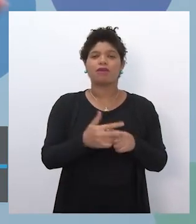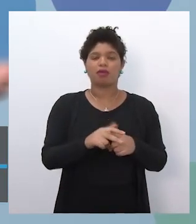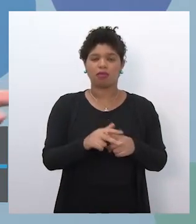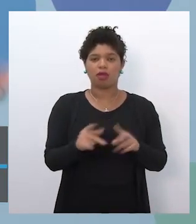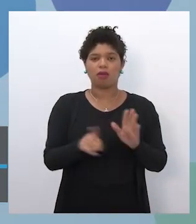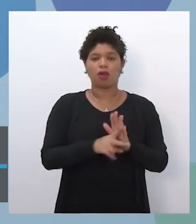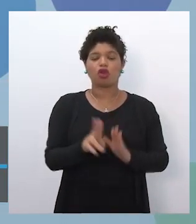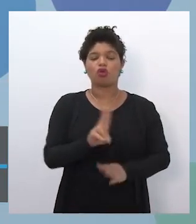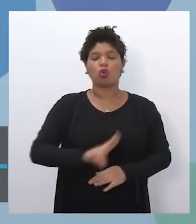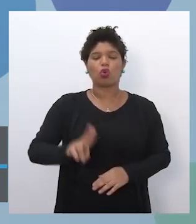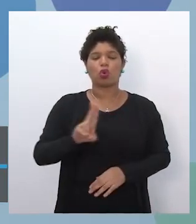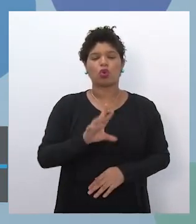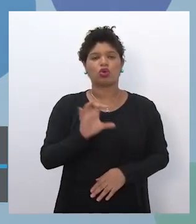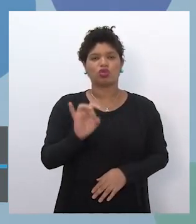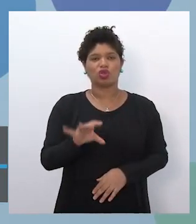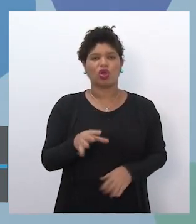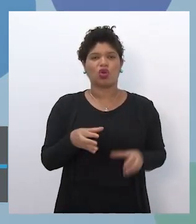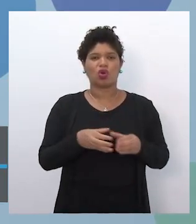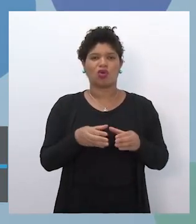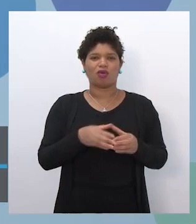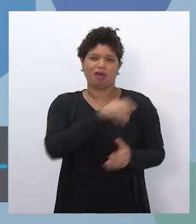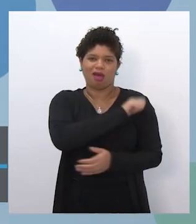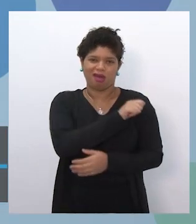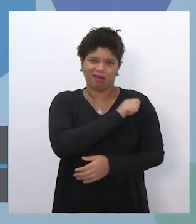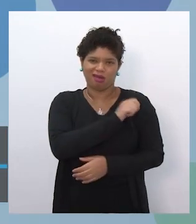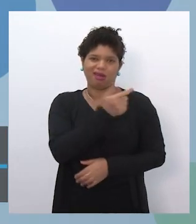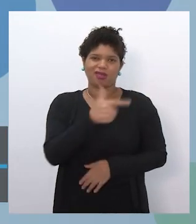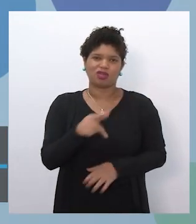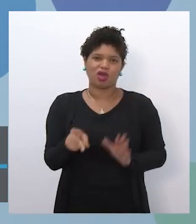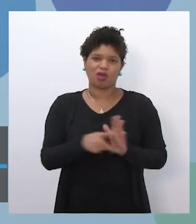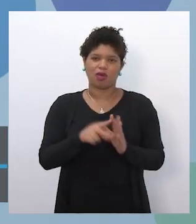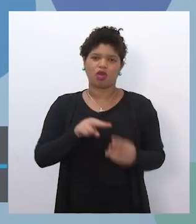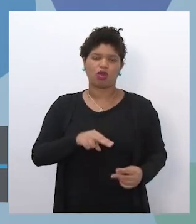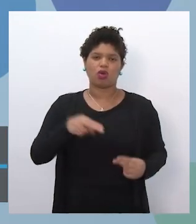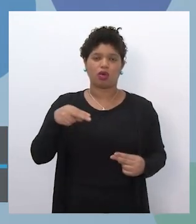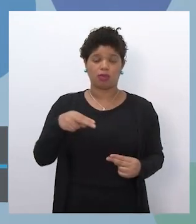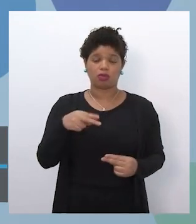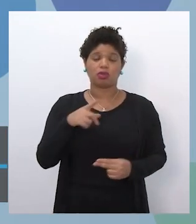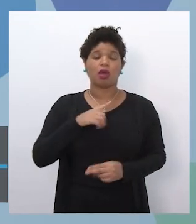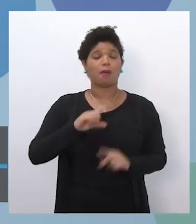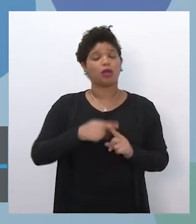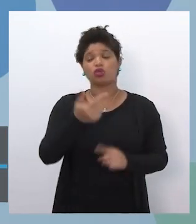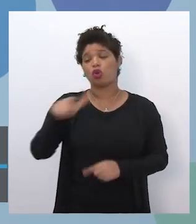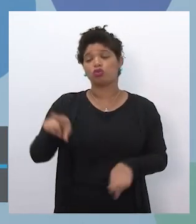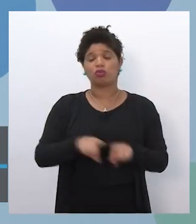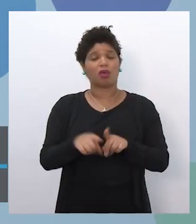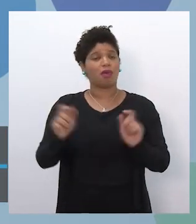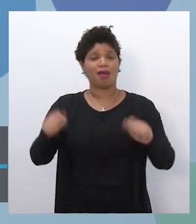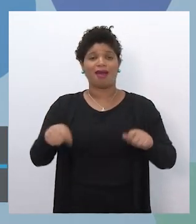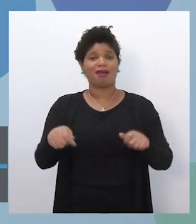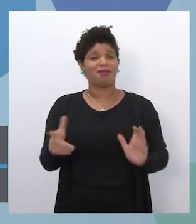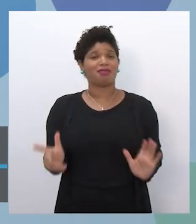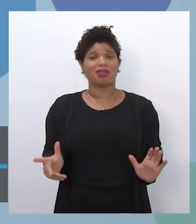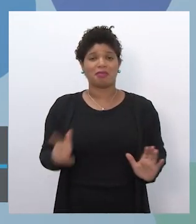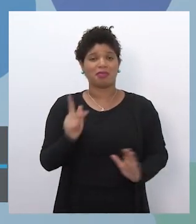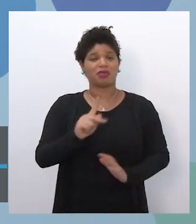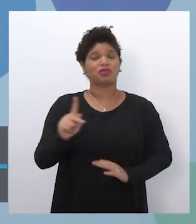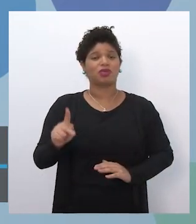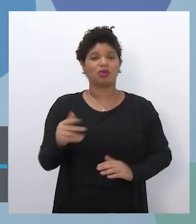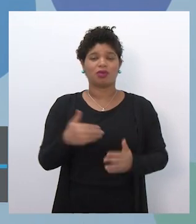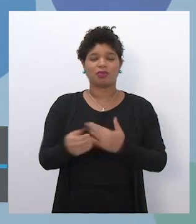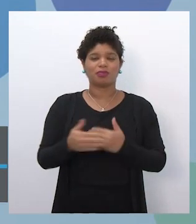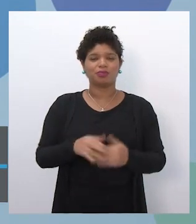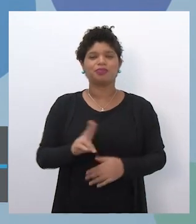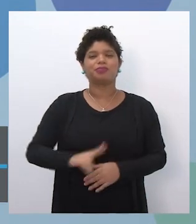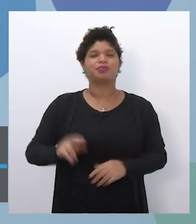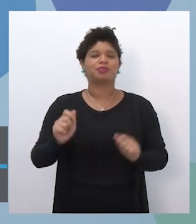utilizável pelos estudantes que vão estar na iniciativa híbrida, é utilizável por qualquer outro estudante, qualquer outro professor. E é super importante